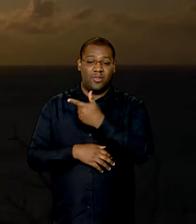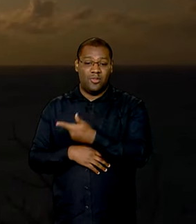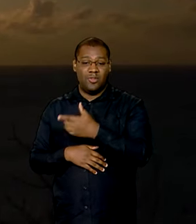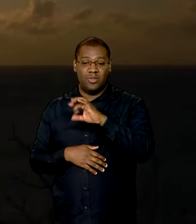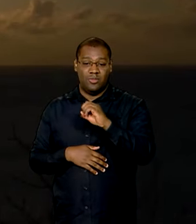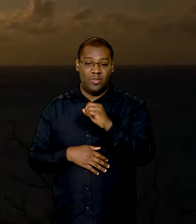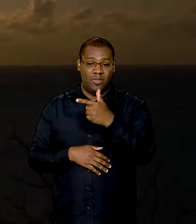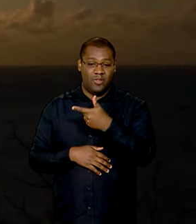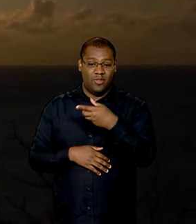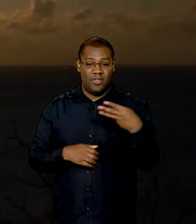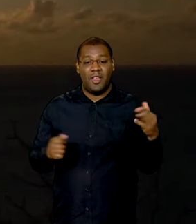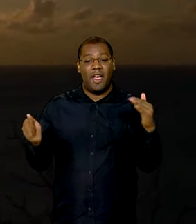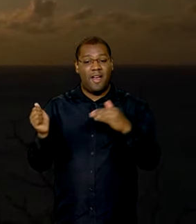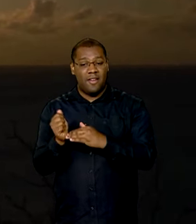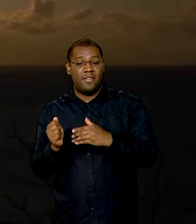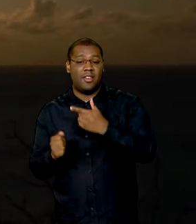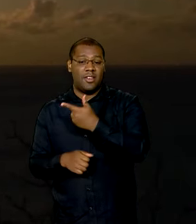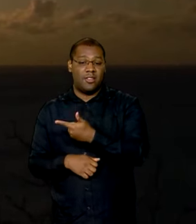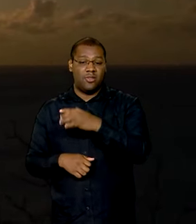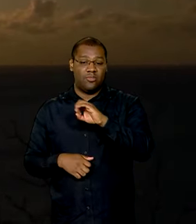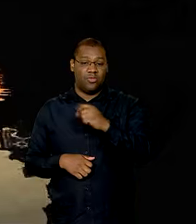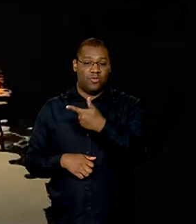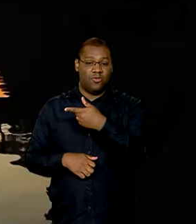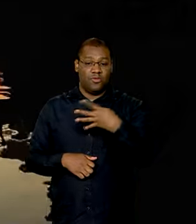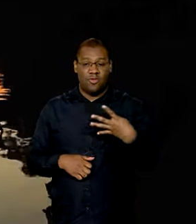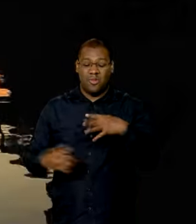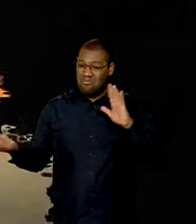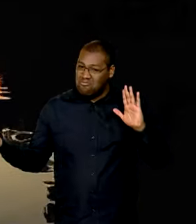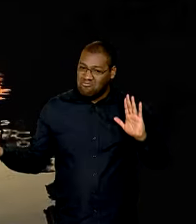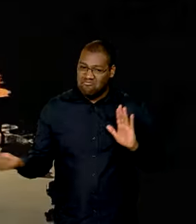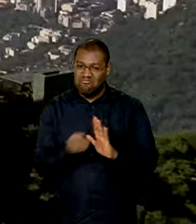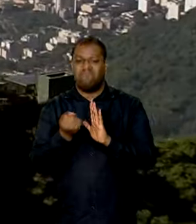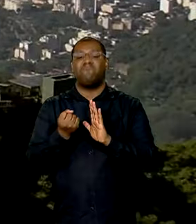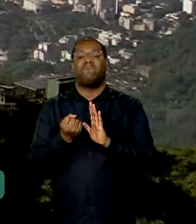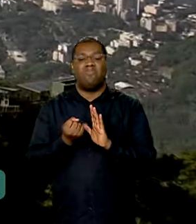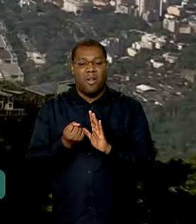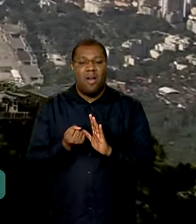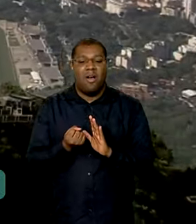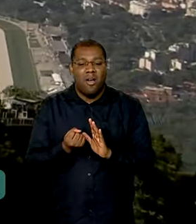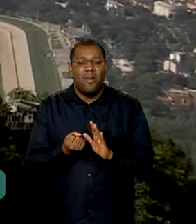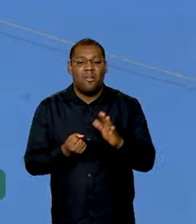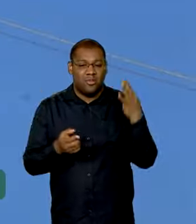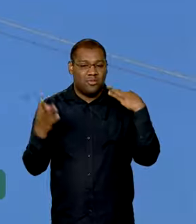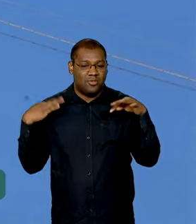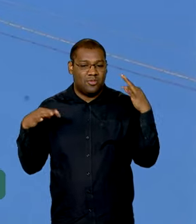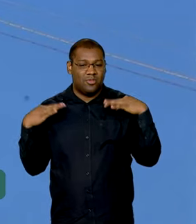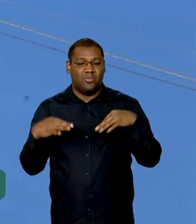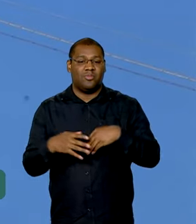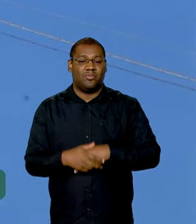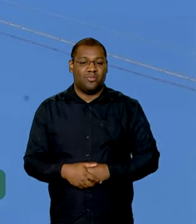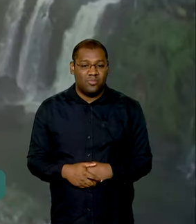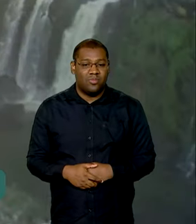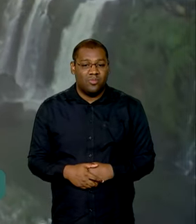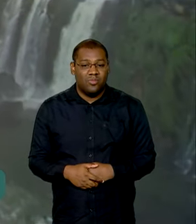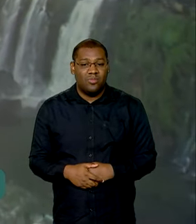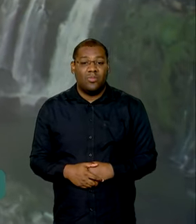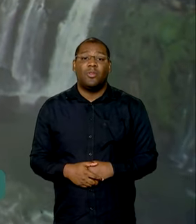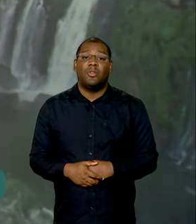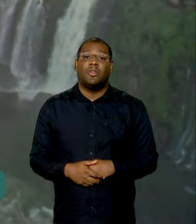2024 obteve o maior volume de receitas em uma década, chegando a